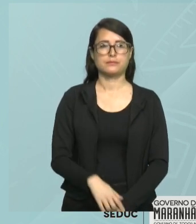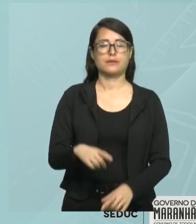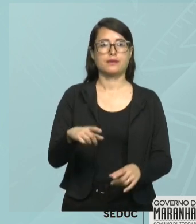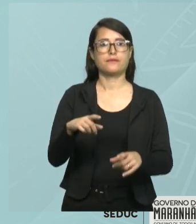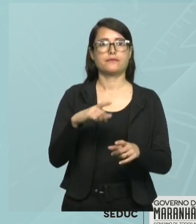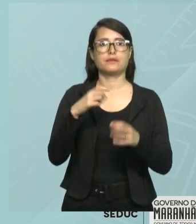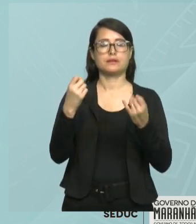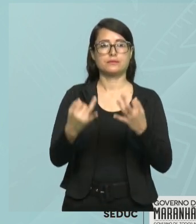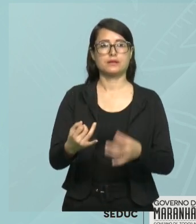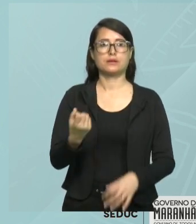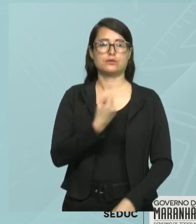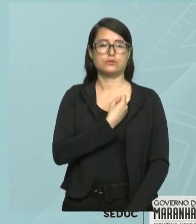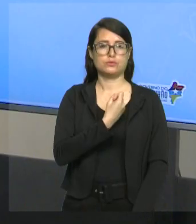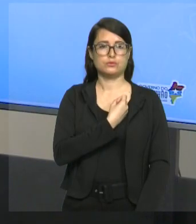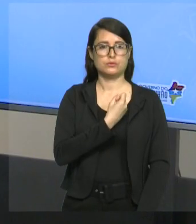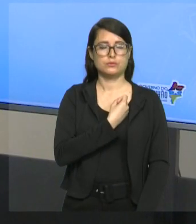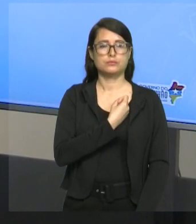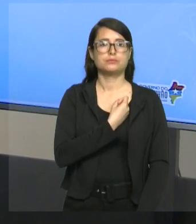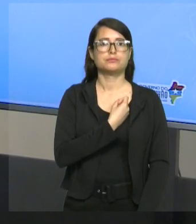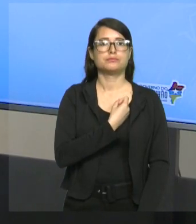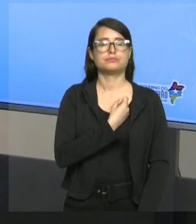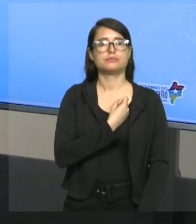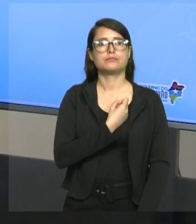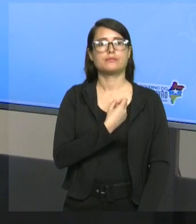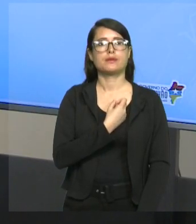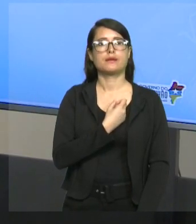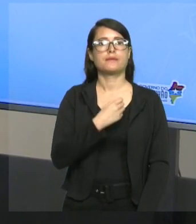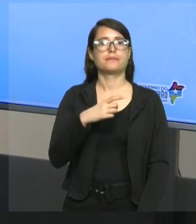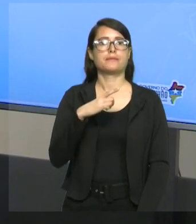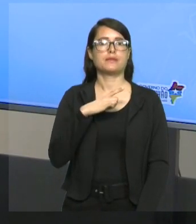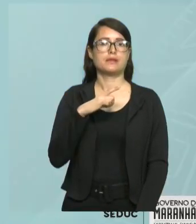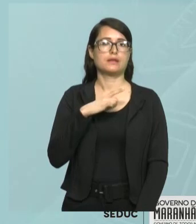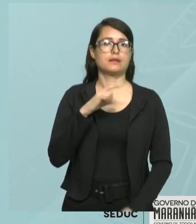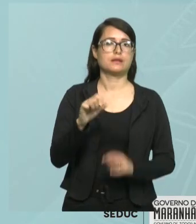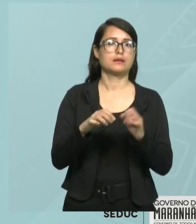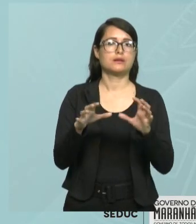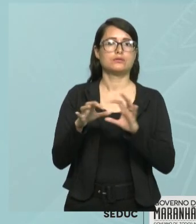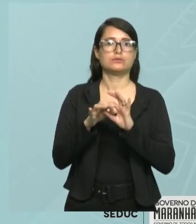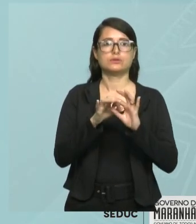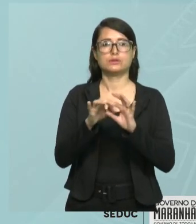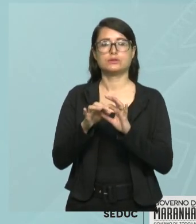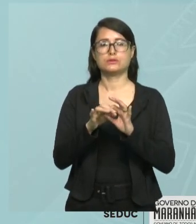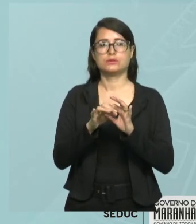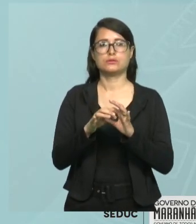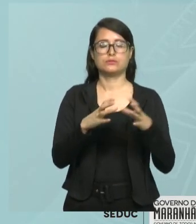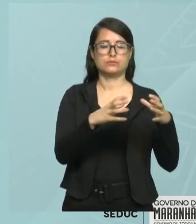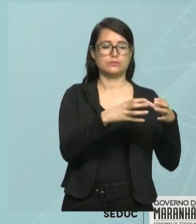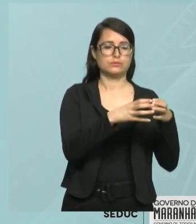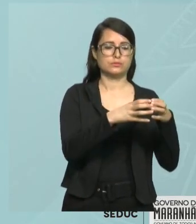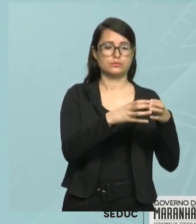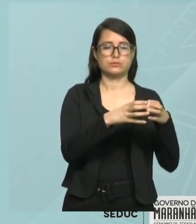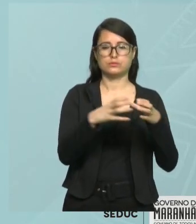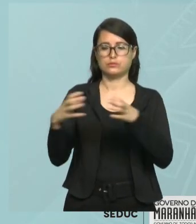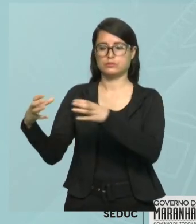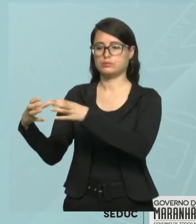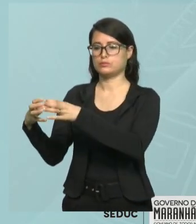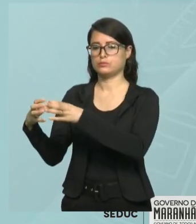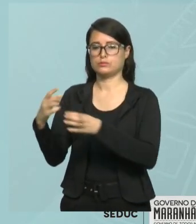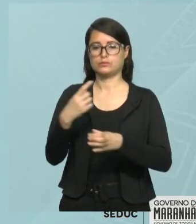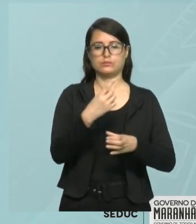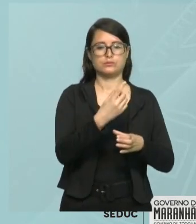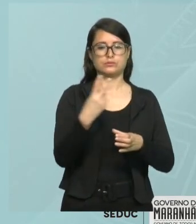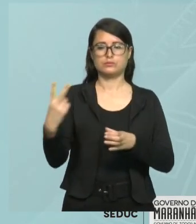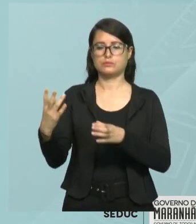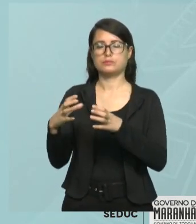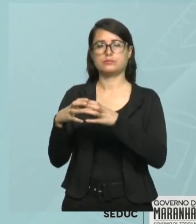importante dentro da união de dois conjuntos, que é o número de elementos da união de dois conjuntos. Quando eu somo dois conjuntos, é